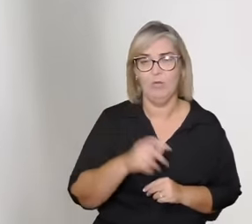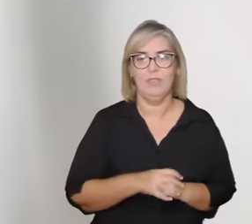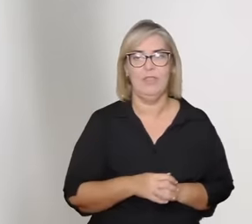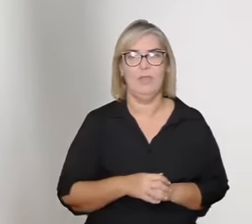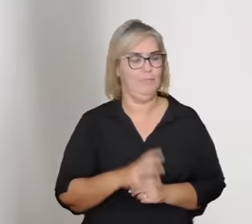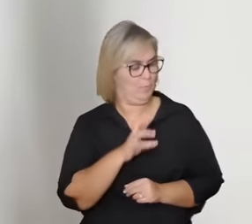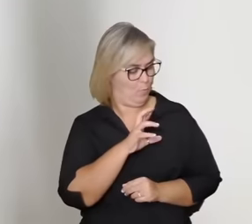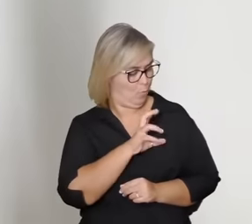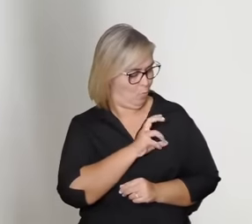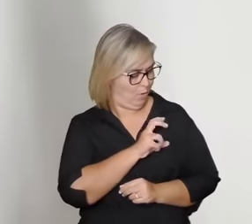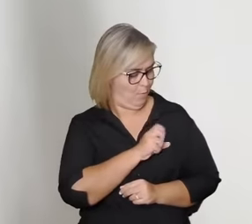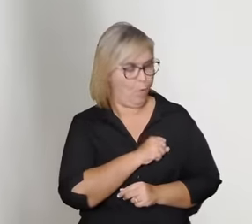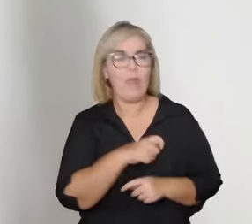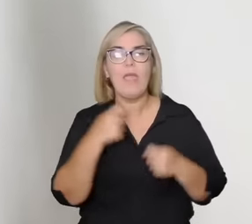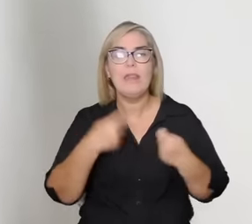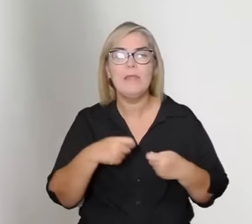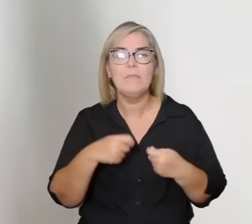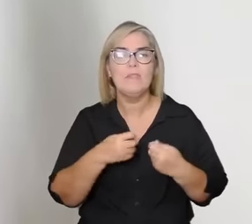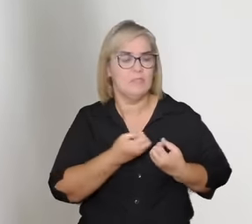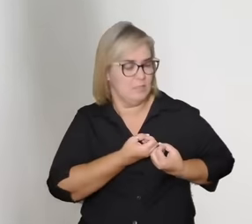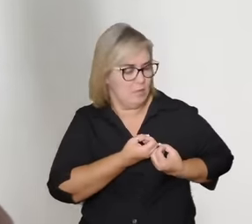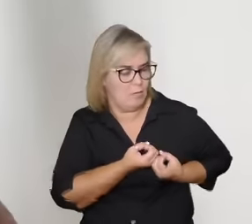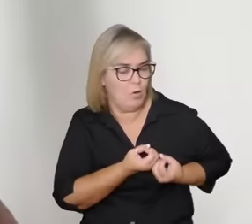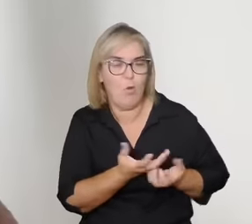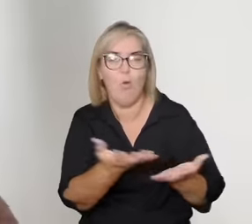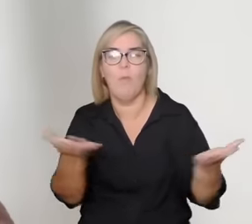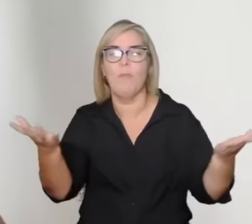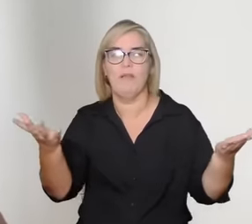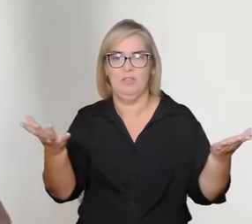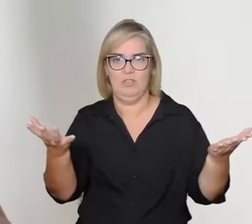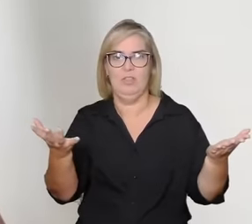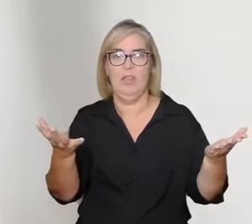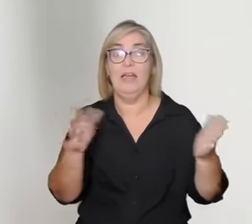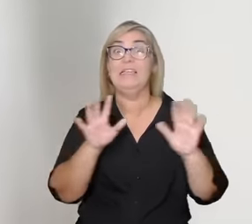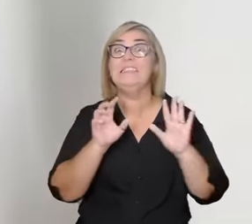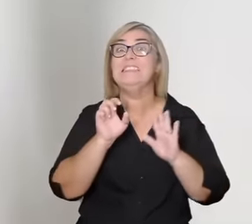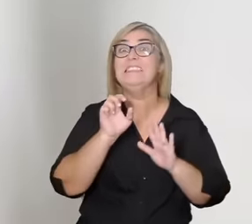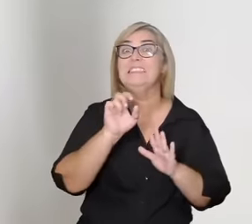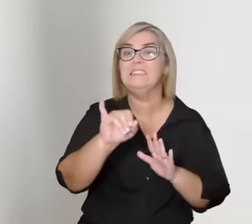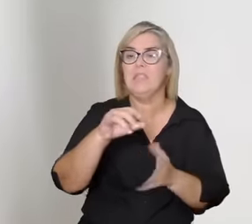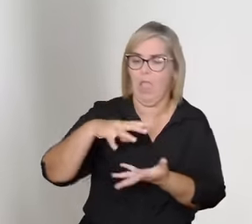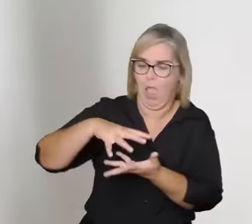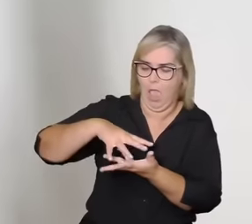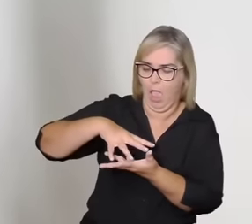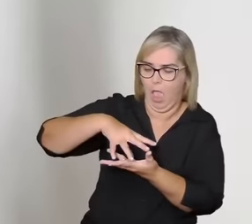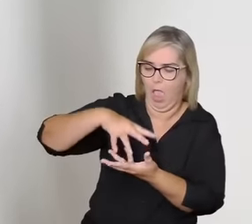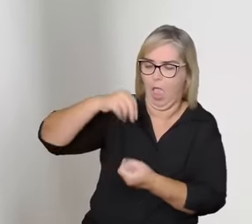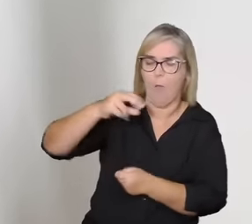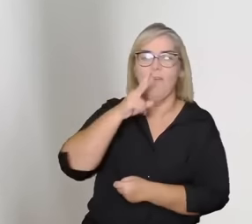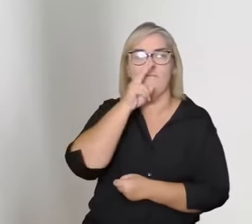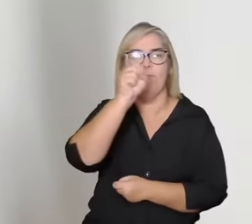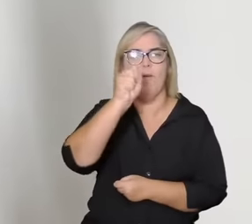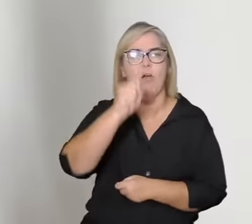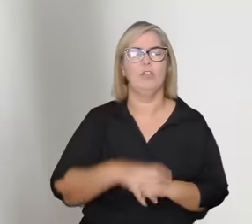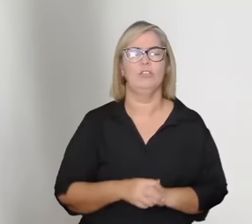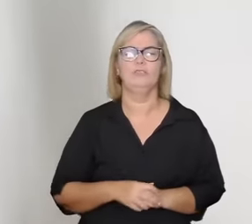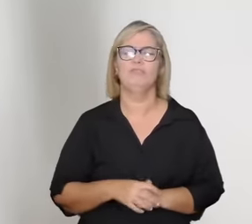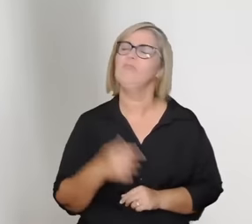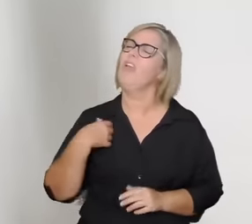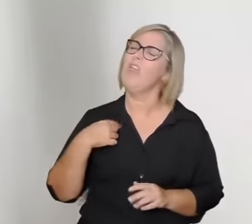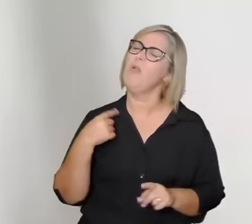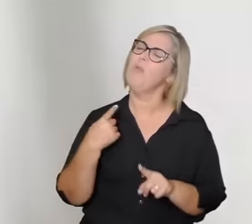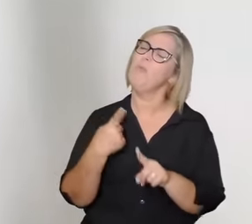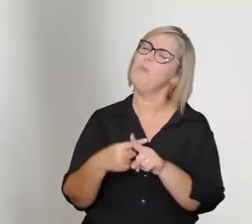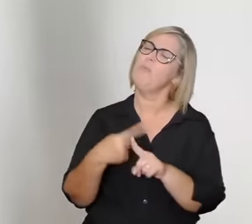na medida que nos fortalece e fortalece o nosso espírito então por que professor nós